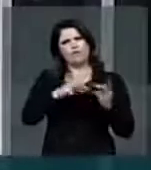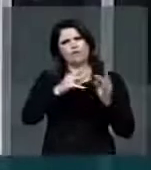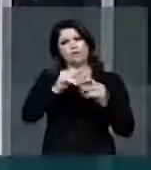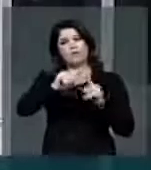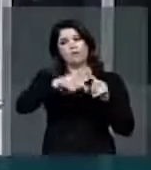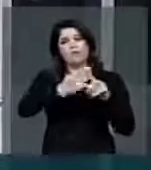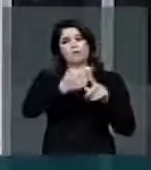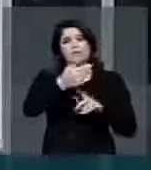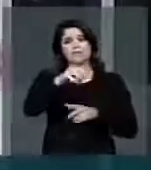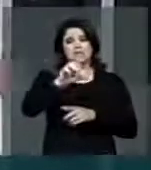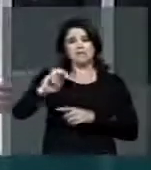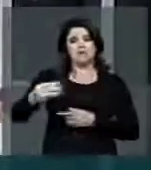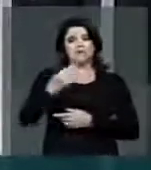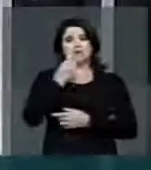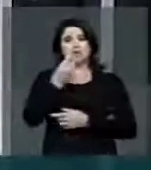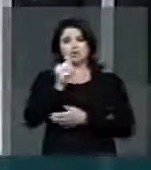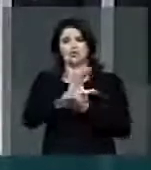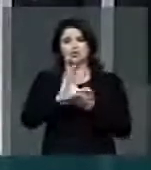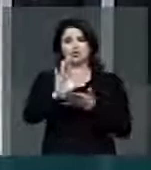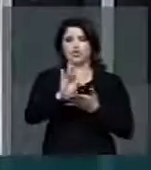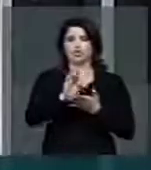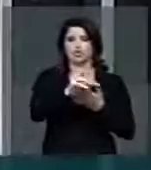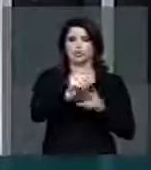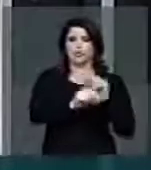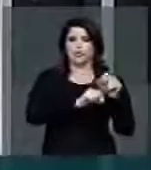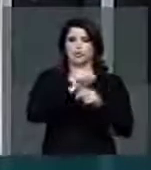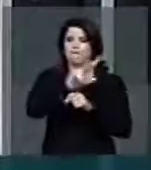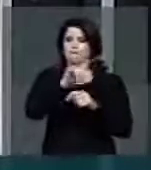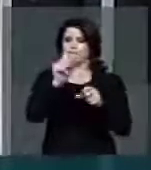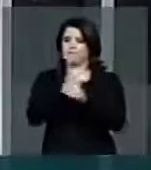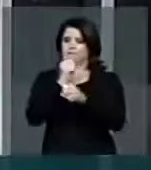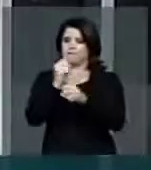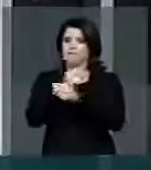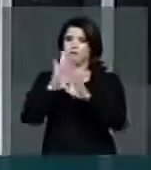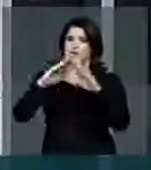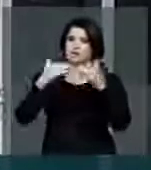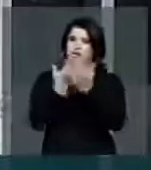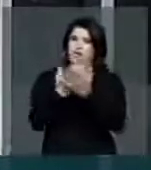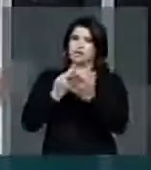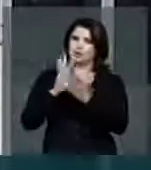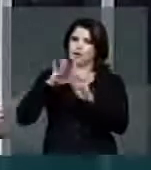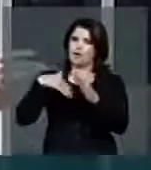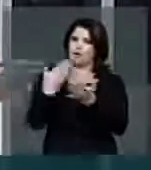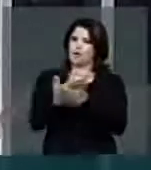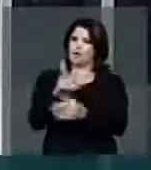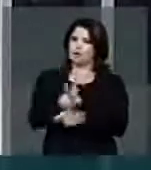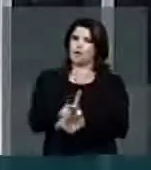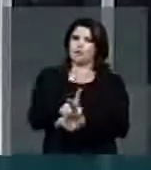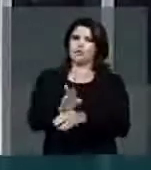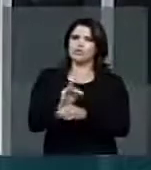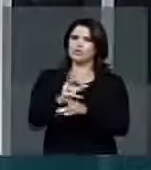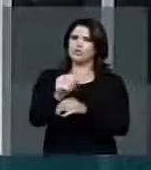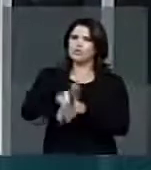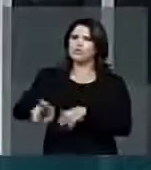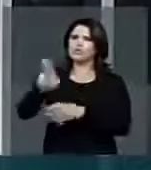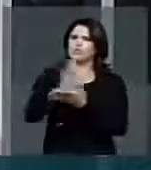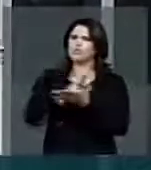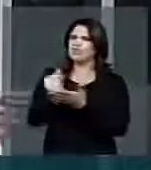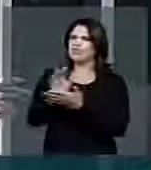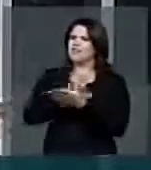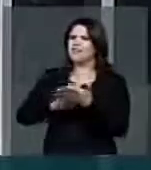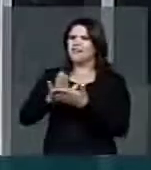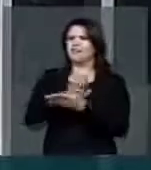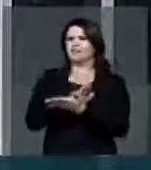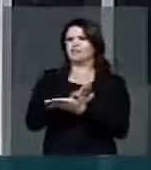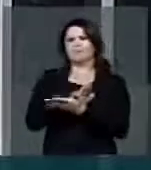mais de 70 milhões disponibilizados para a recuperação das escolas até hoje não tenham sido utilizados. Não